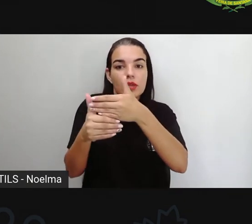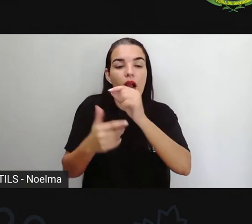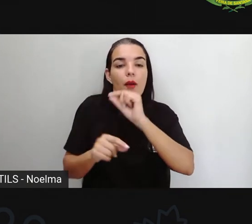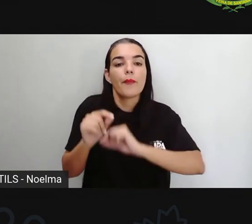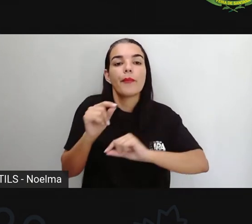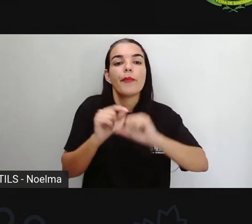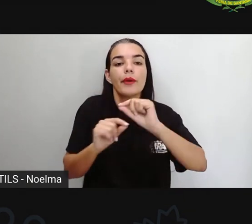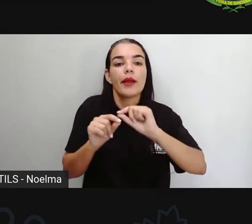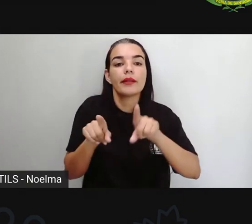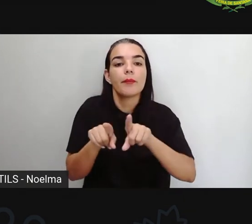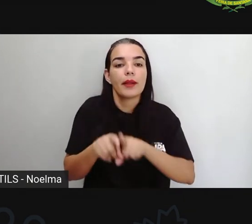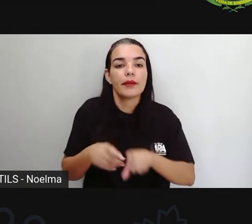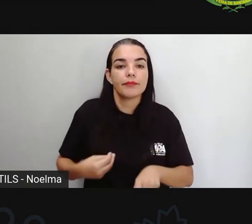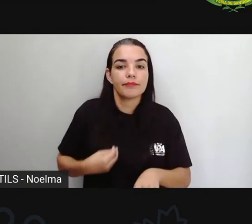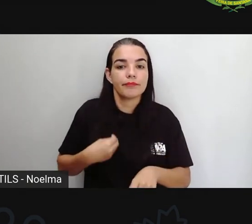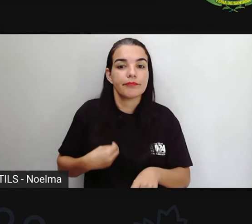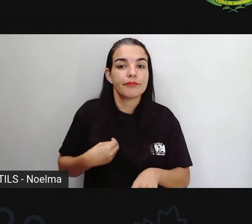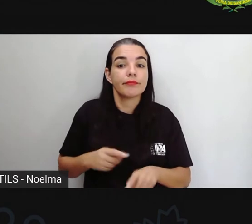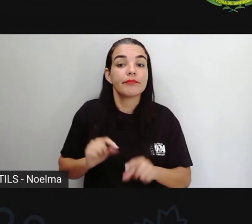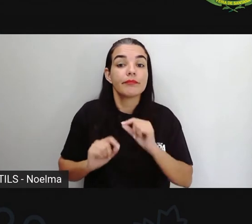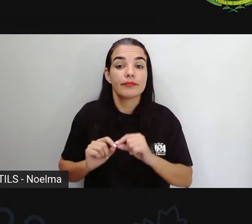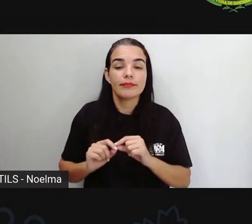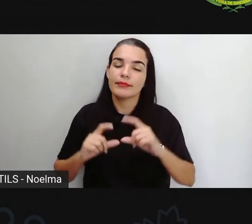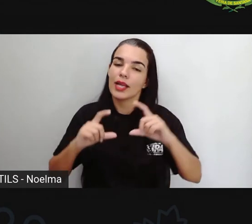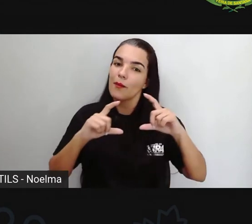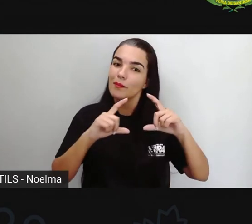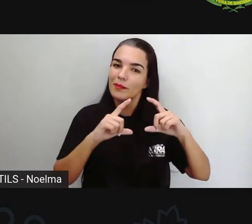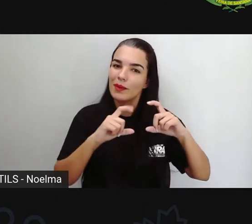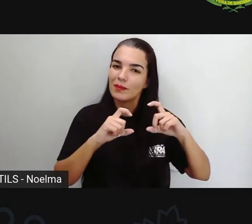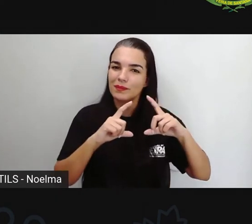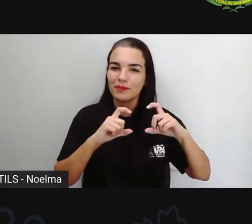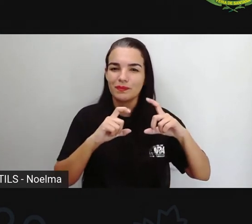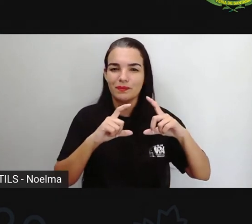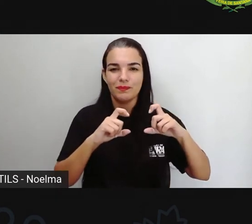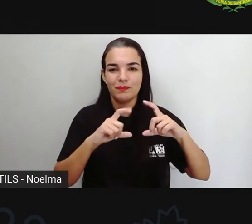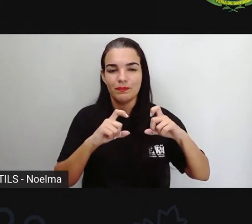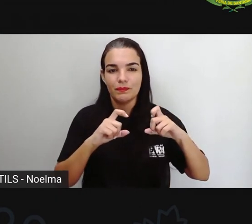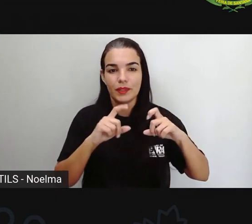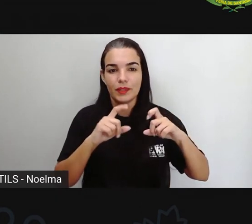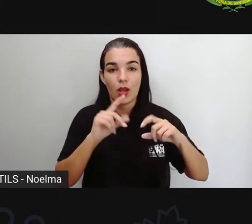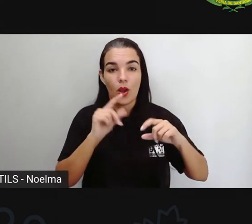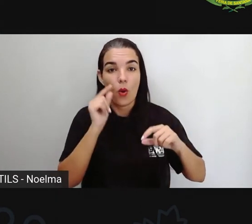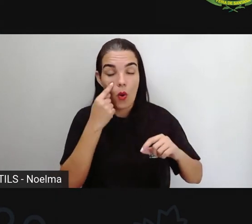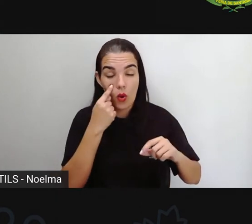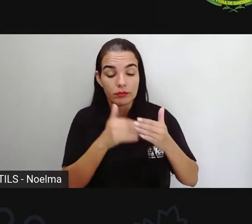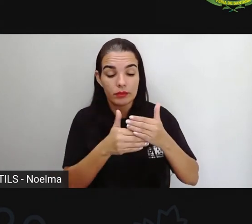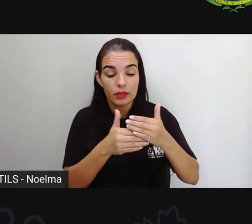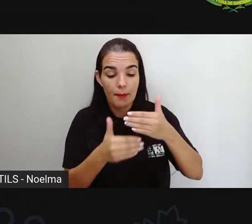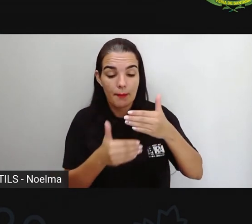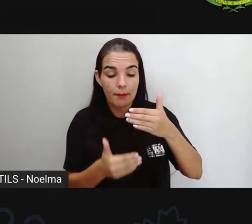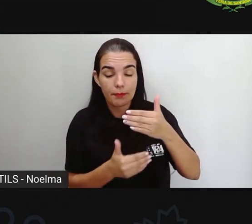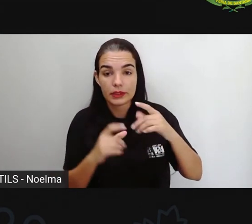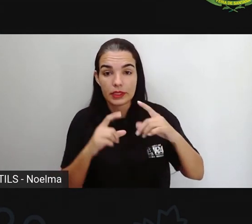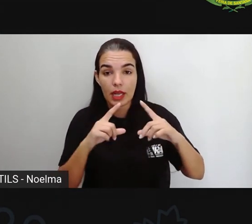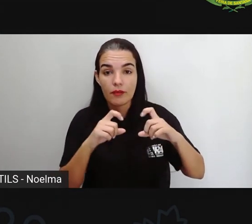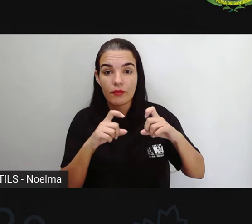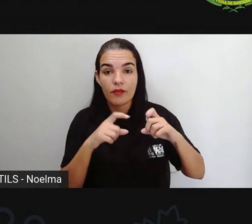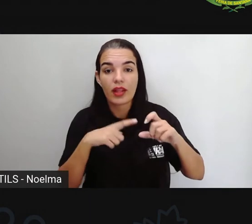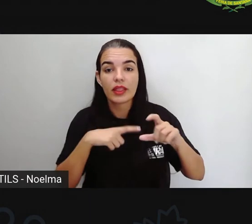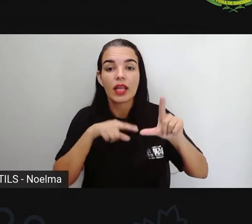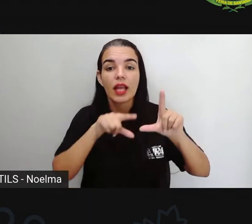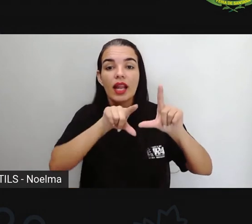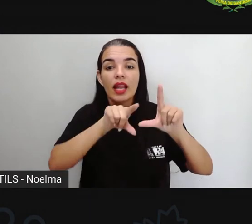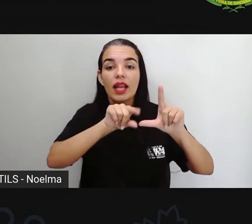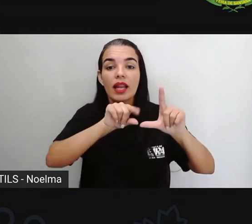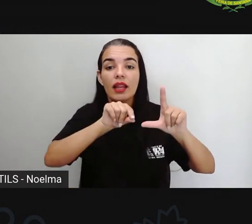observa a presença de uma imagem, não é? De uma fotografia. Abaixo da imagem, a gente vê aqui a legenda, né? São